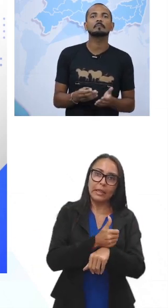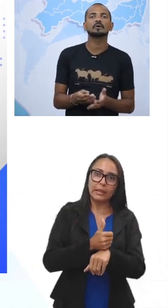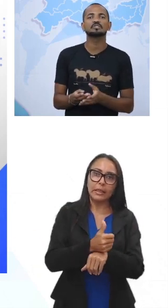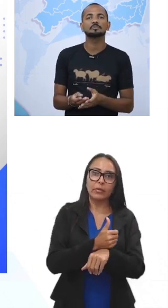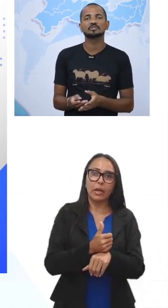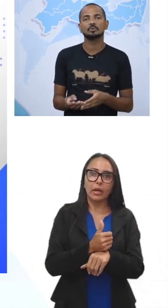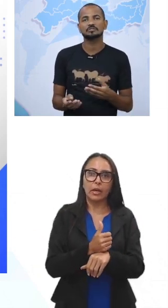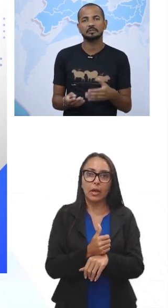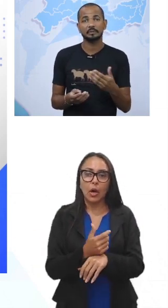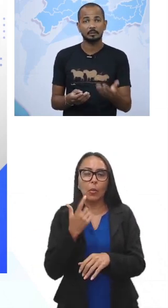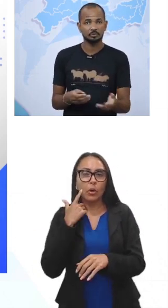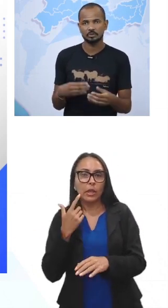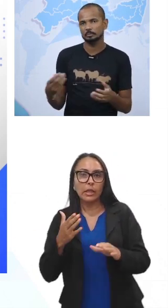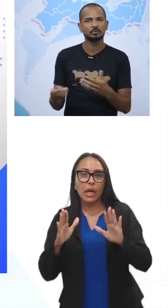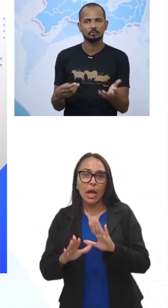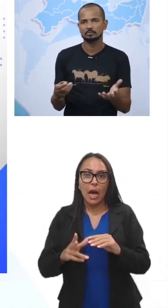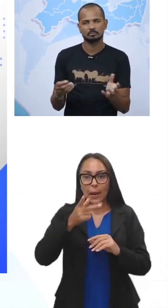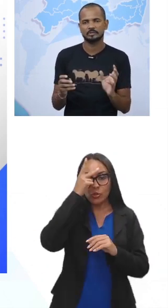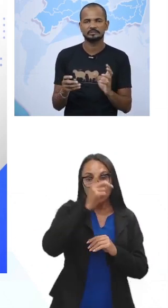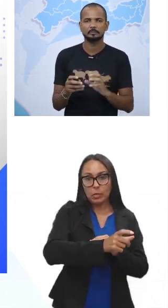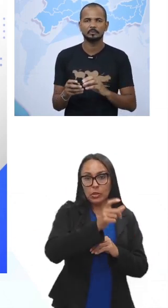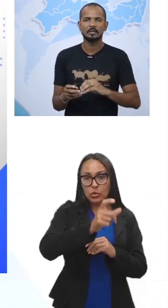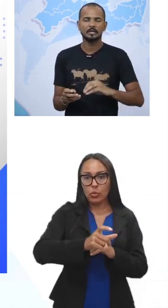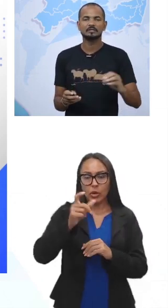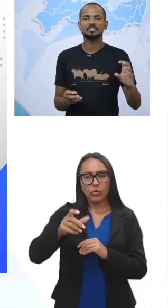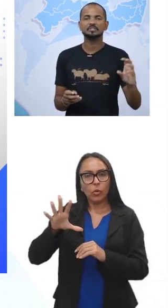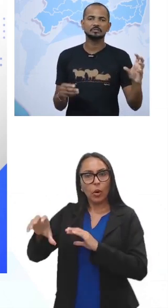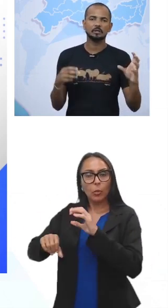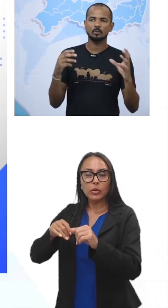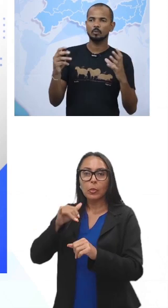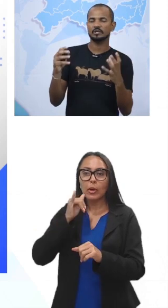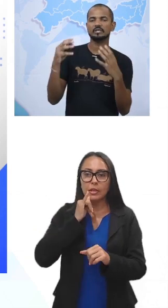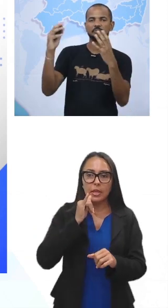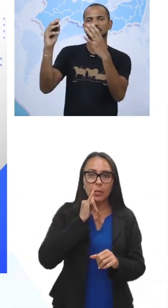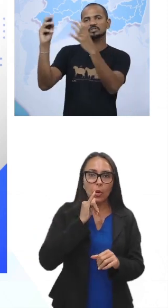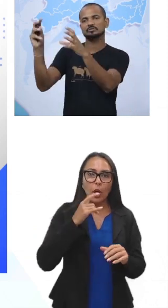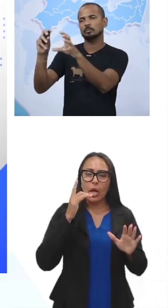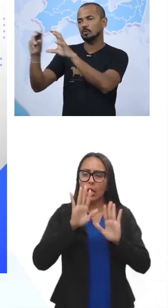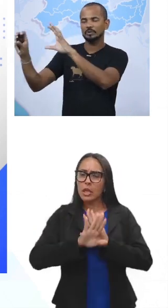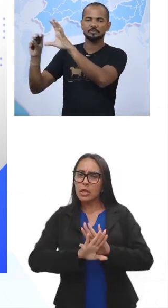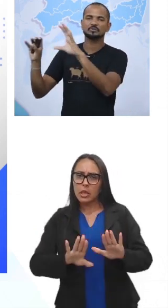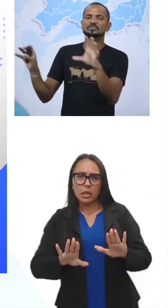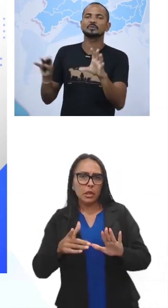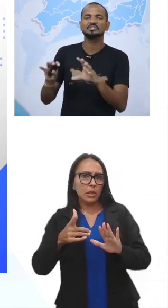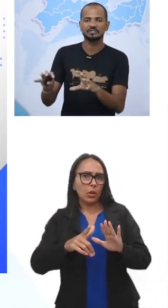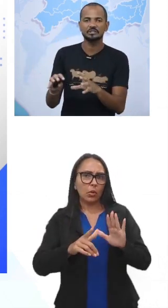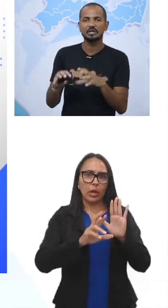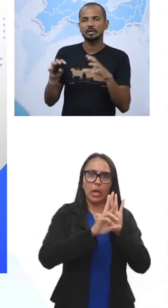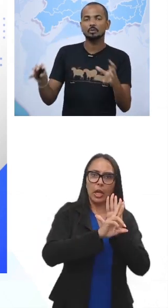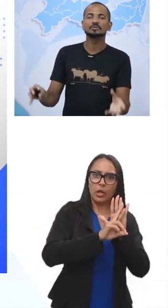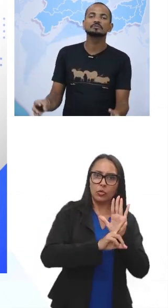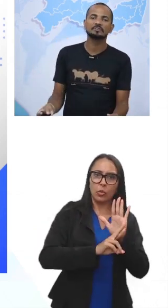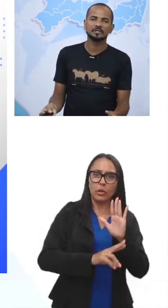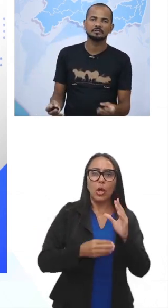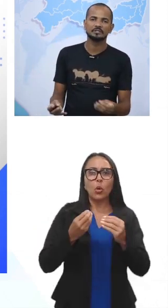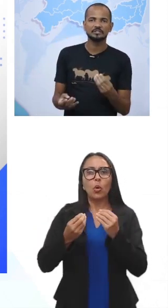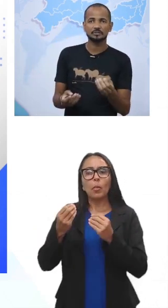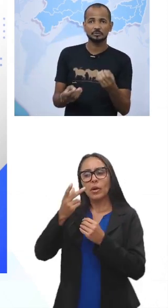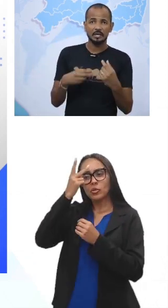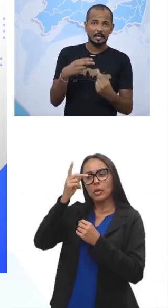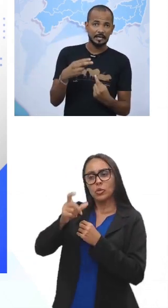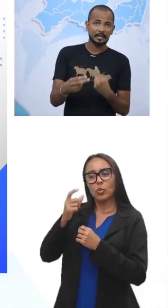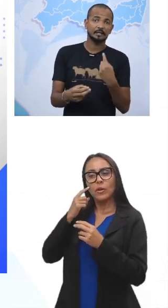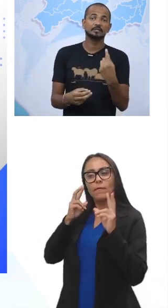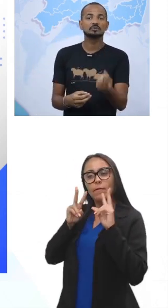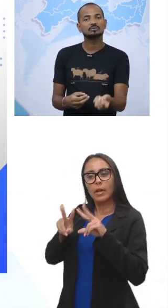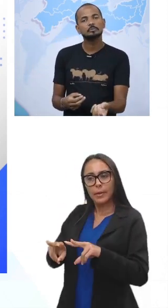porque a maioria das pessoas, vem pela busca no menu, por exemplo, ele não vai responder, o que as pessoas vão, como as pessoas vão agir, quando vem, isso,